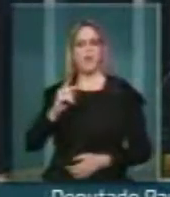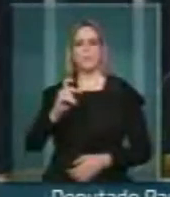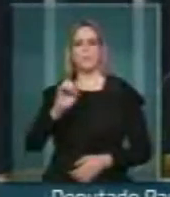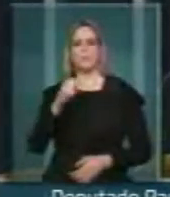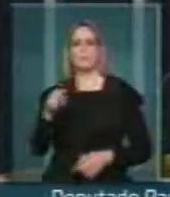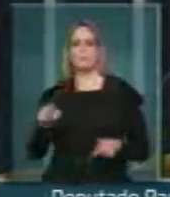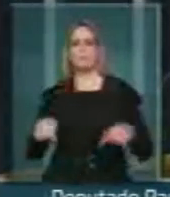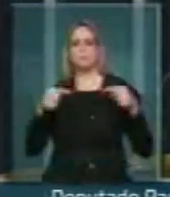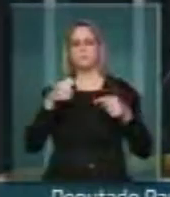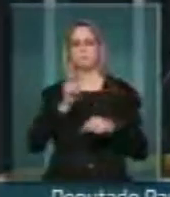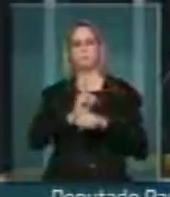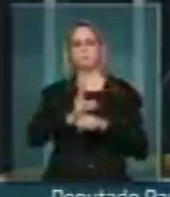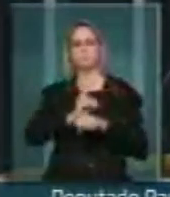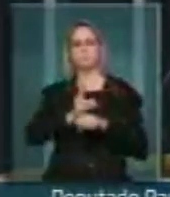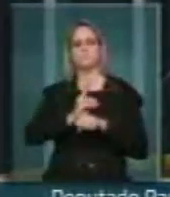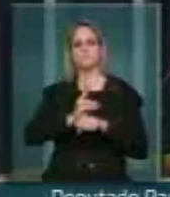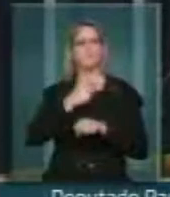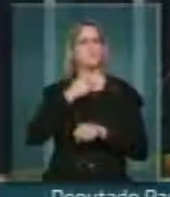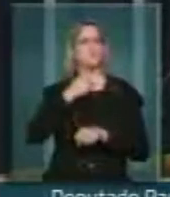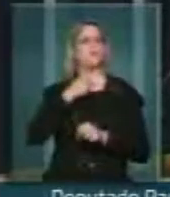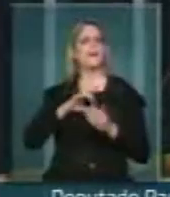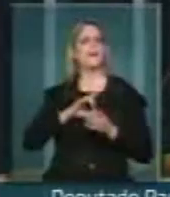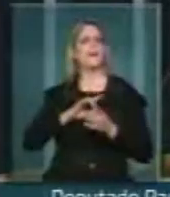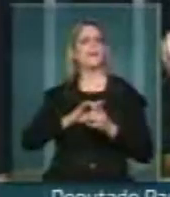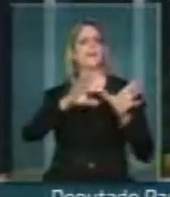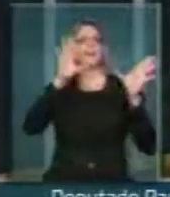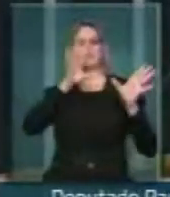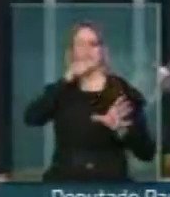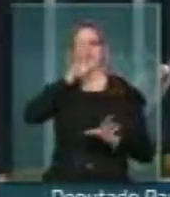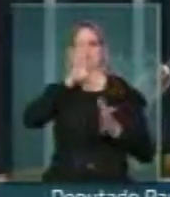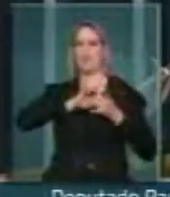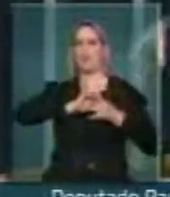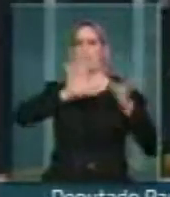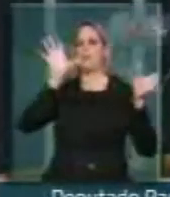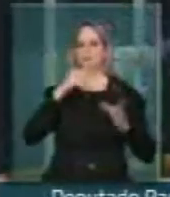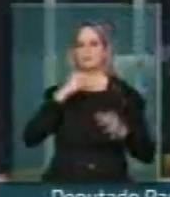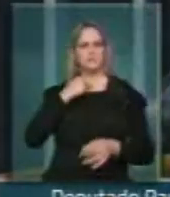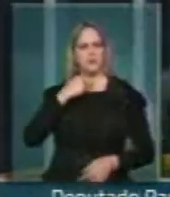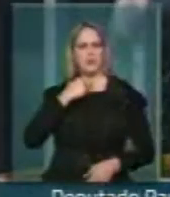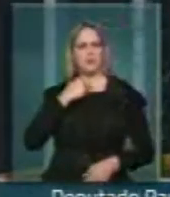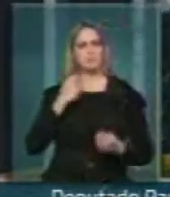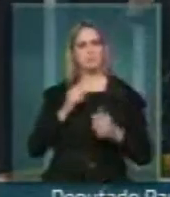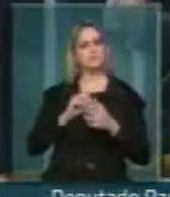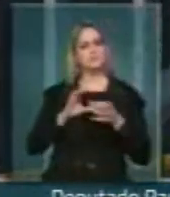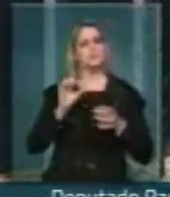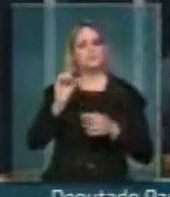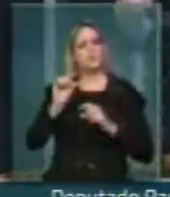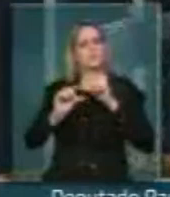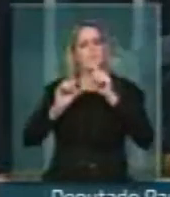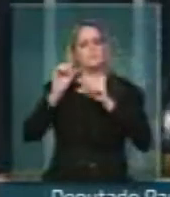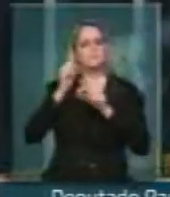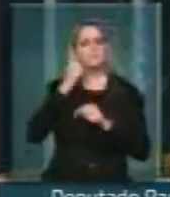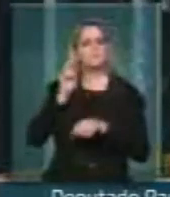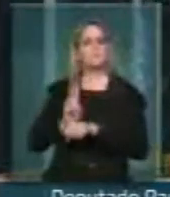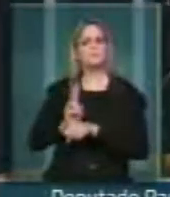esta liberdade excessiva que o governo federal tem feito mau uso na medida em que não respeita nem